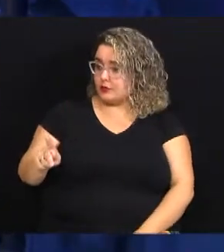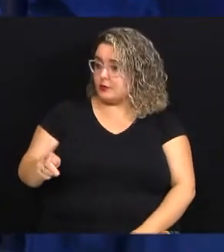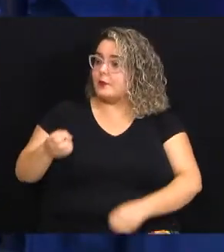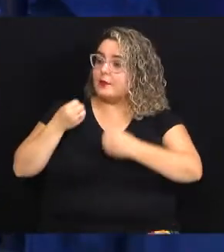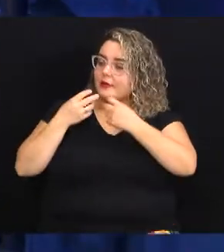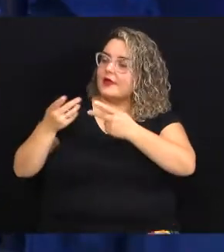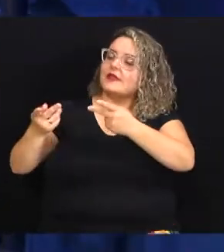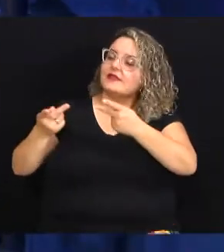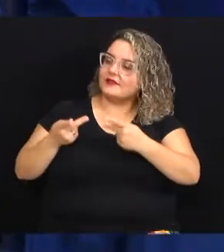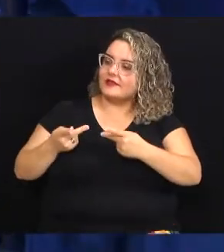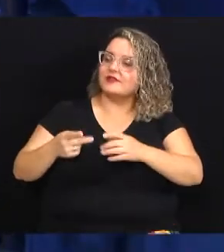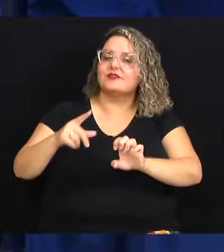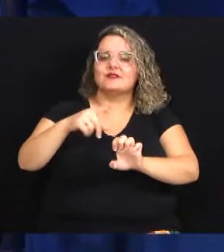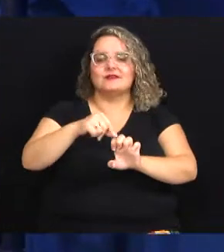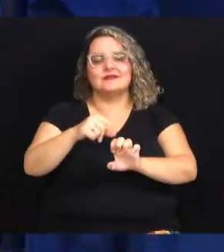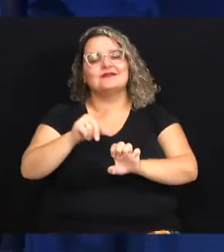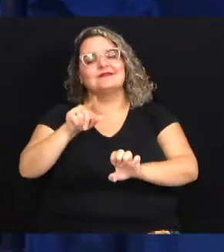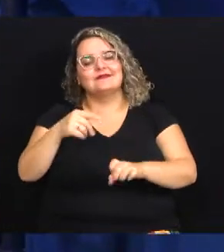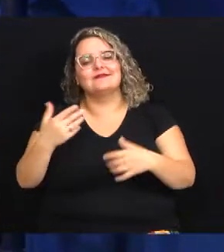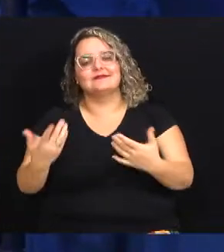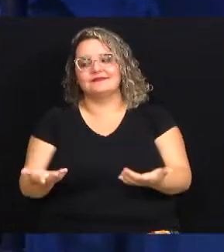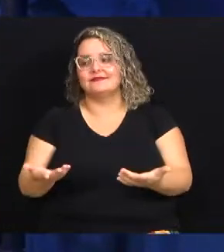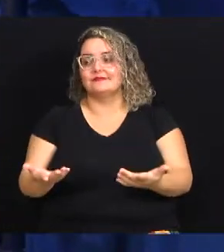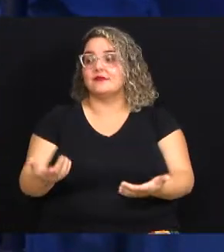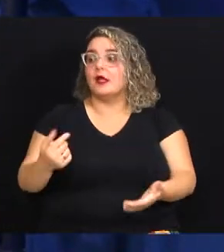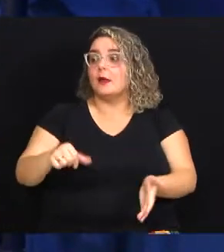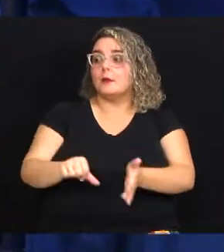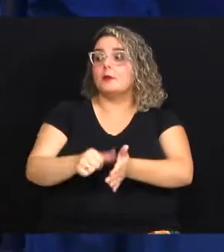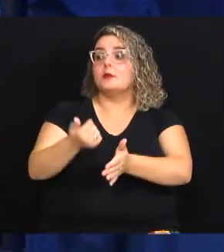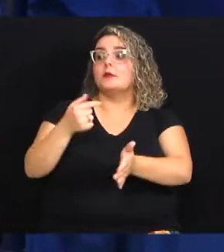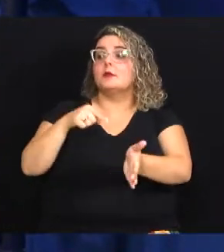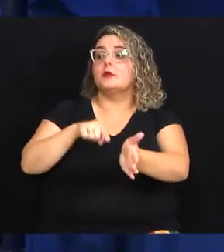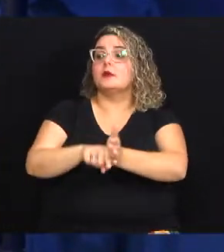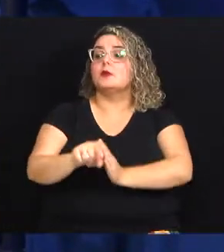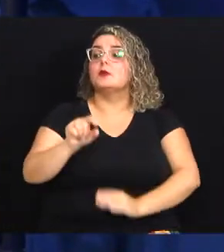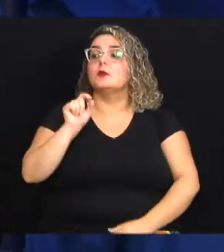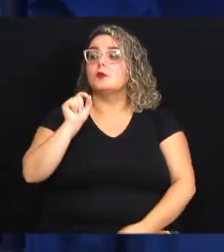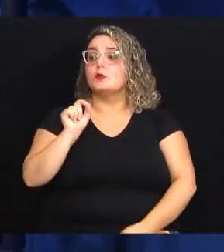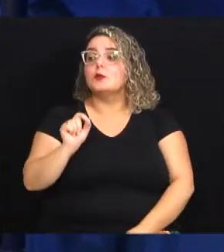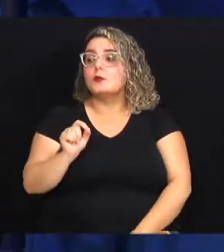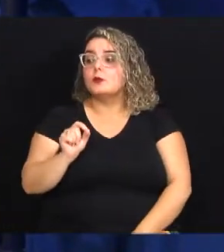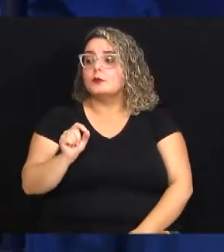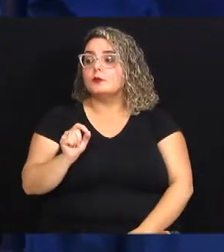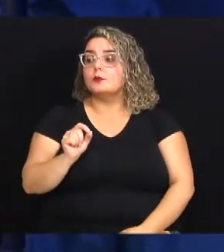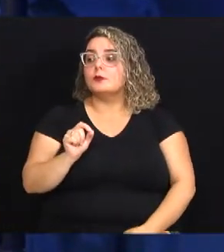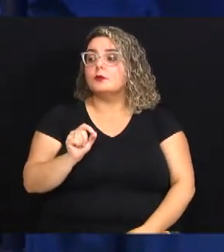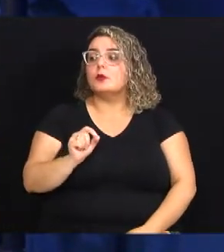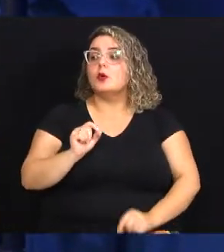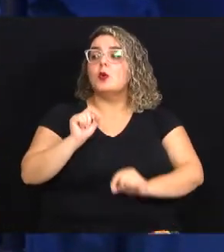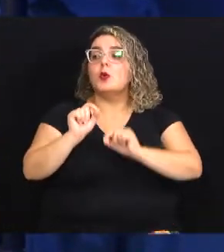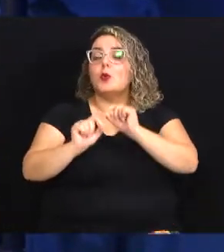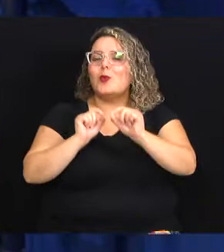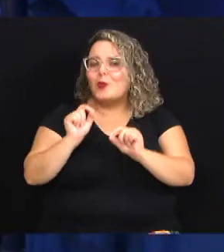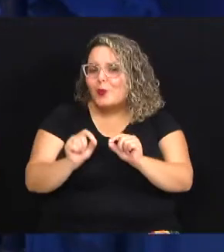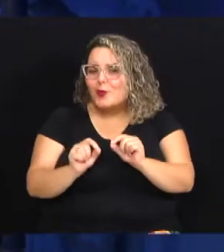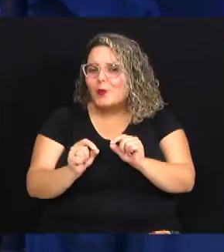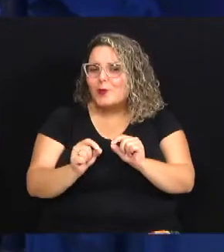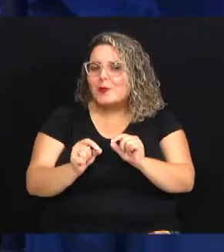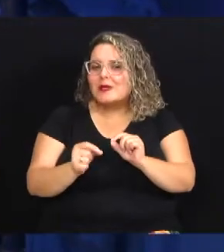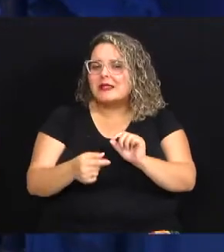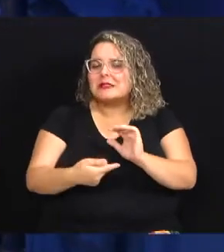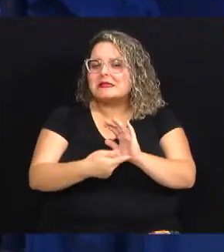seja bem-vindo ao Ser Empreendedor e a minha primeira pergunta é o que é exatamente a